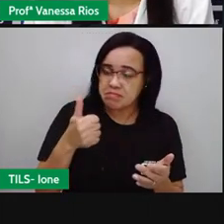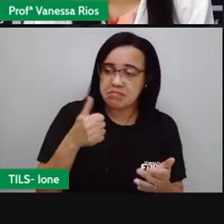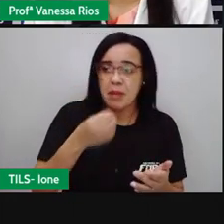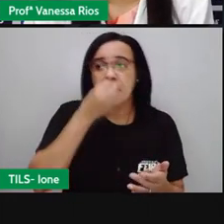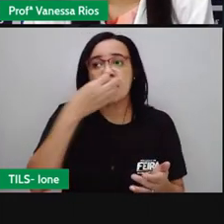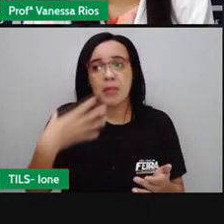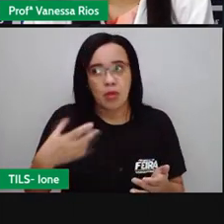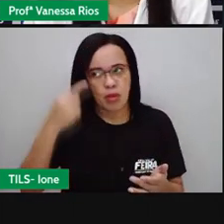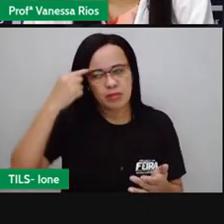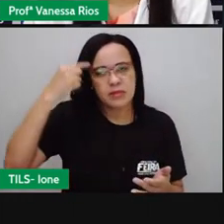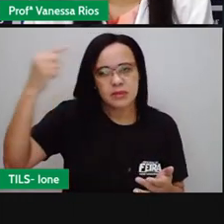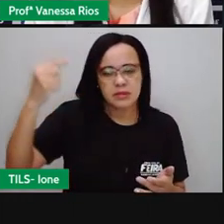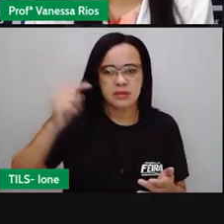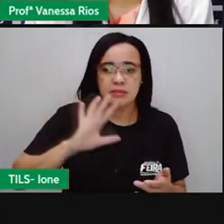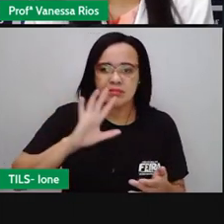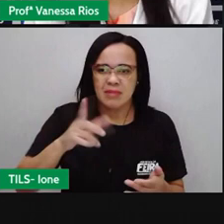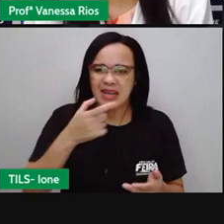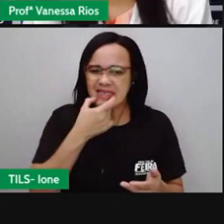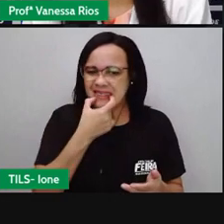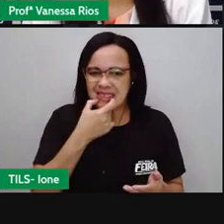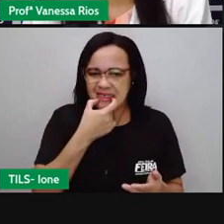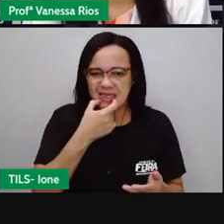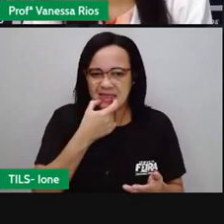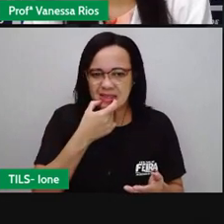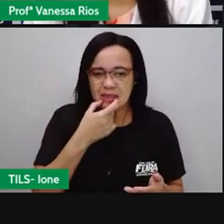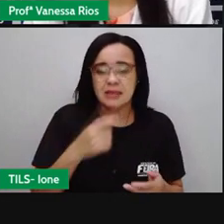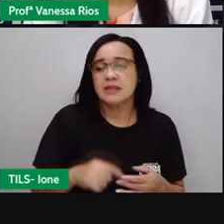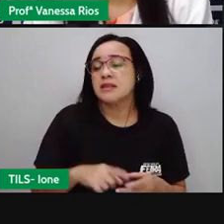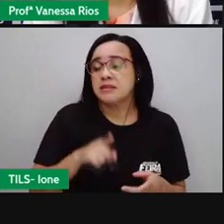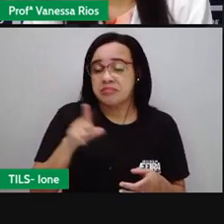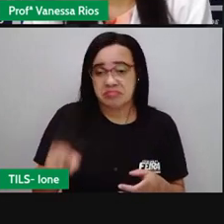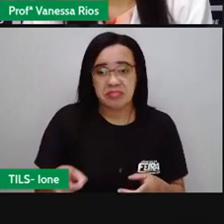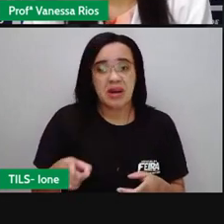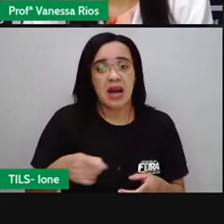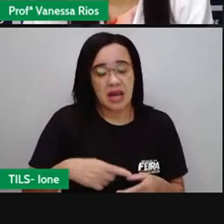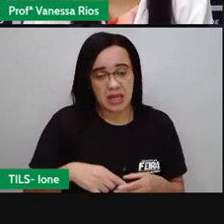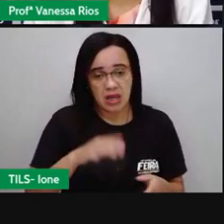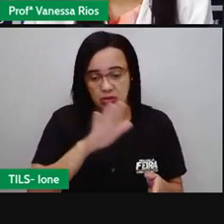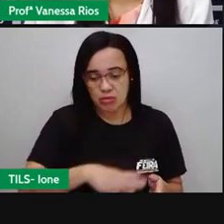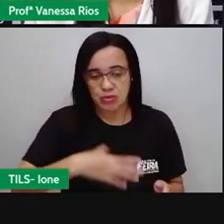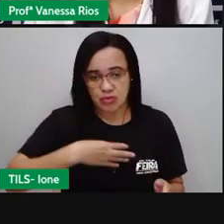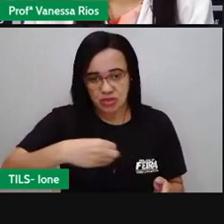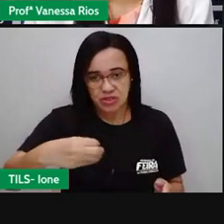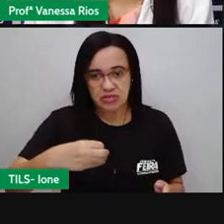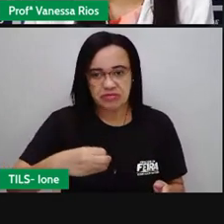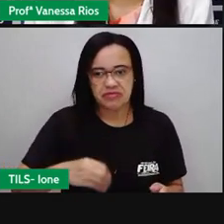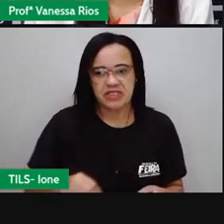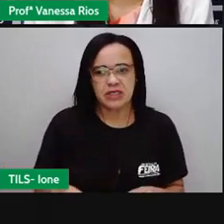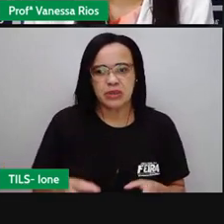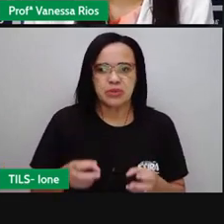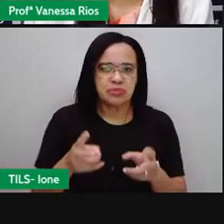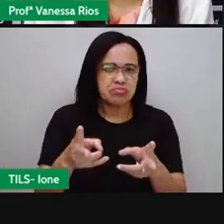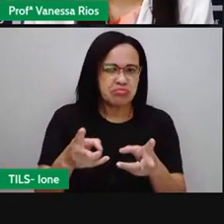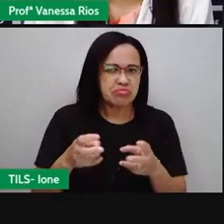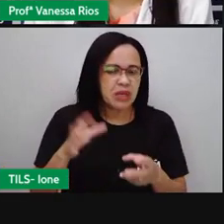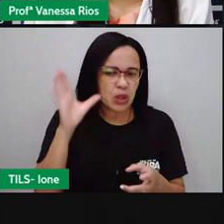mas em inglês para a garotada se interessar. Luiz Fernando Verice.